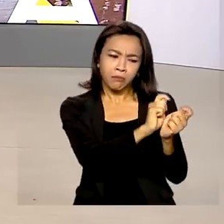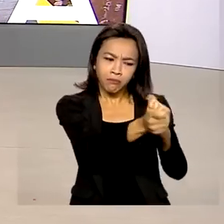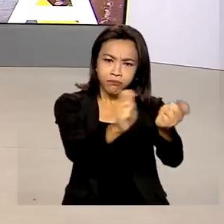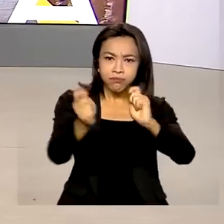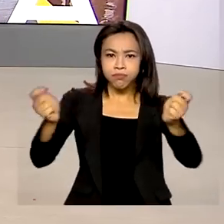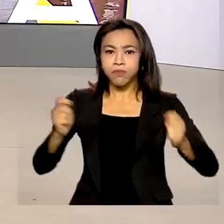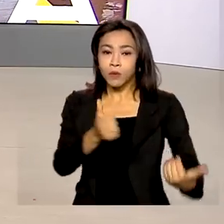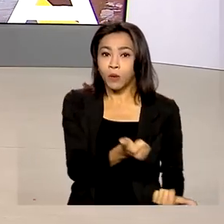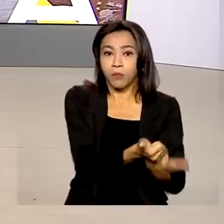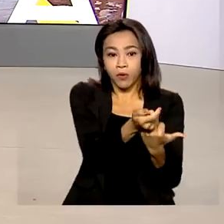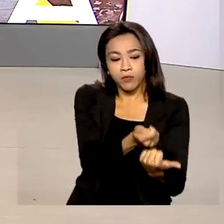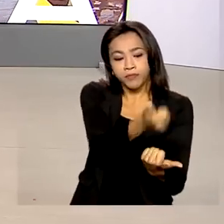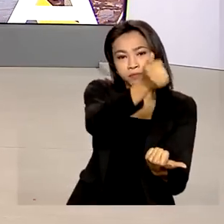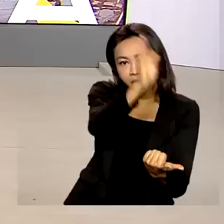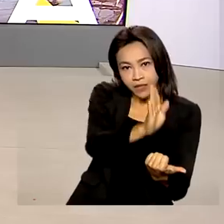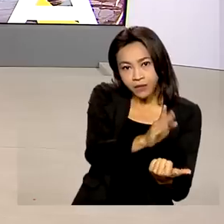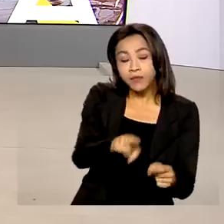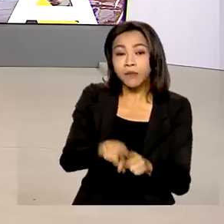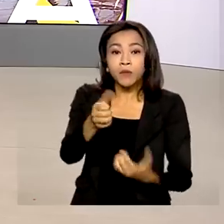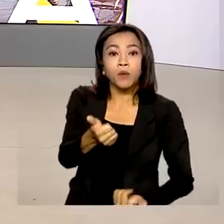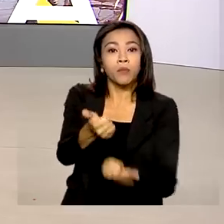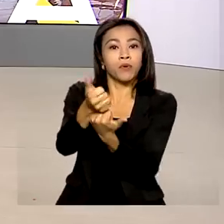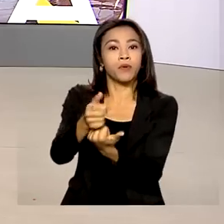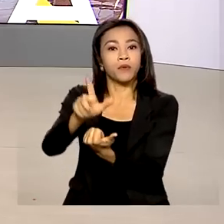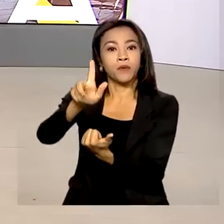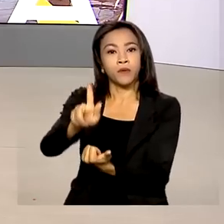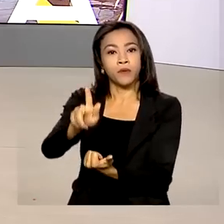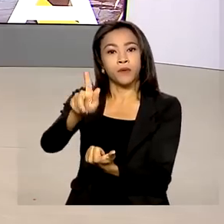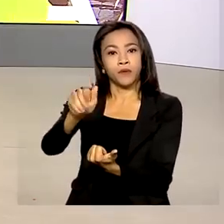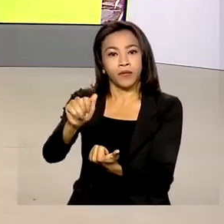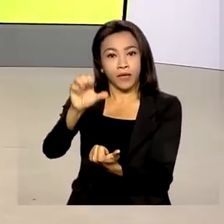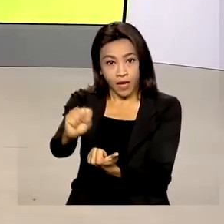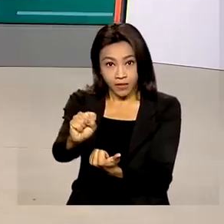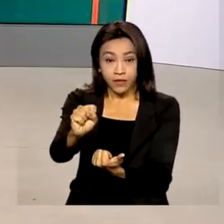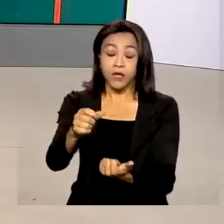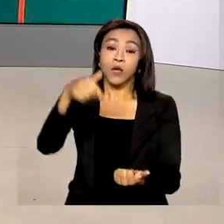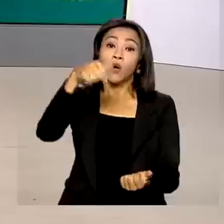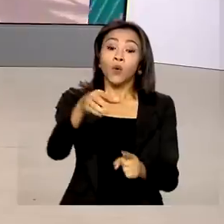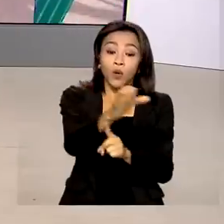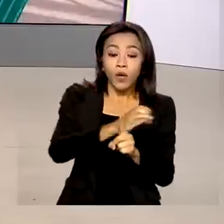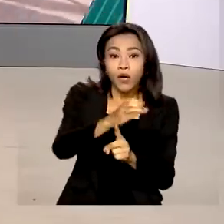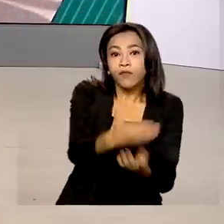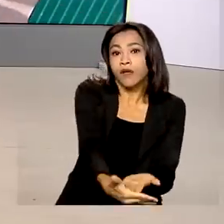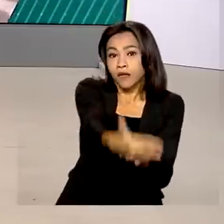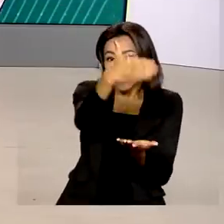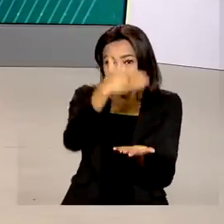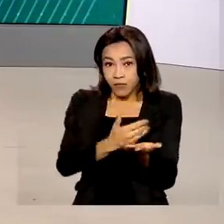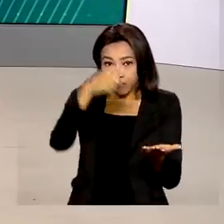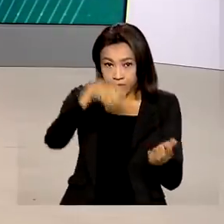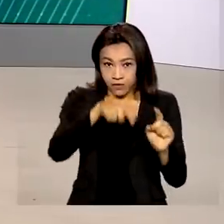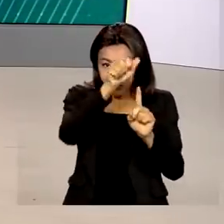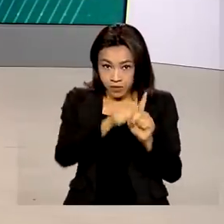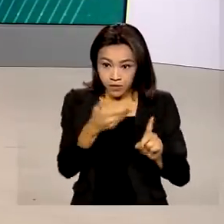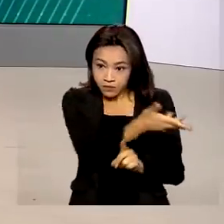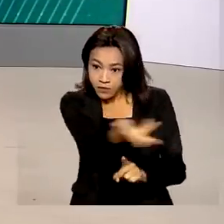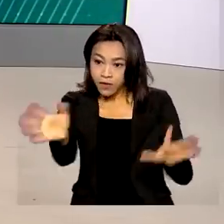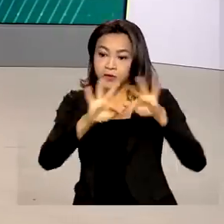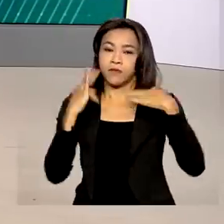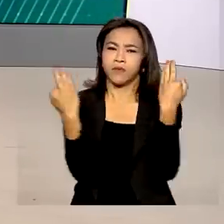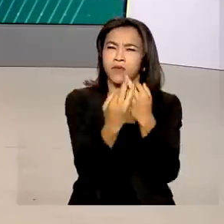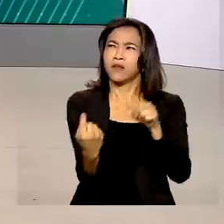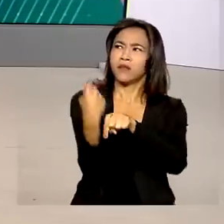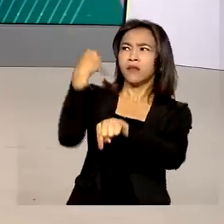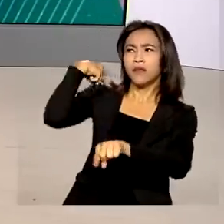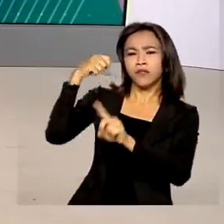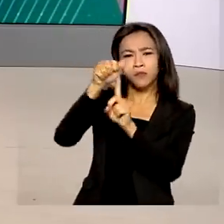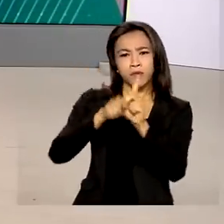Auxílio Brasil e do Auxílio Gás. O cronograma foi antecipado neste mês para as famílias beneficiárias. Desde novembro do